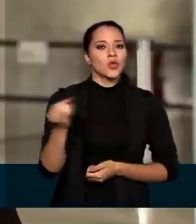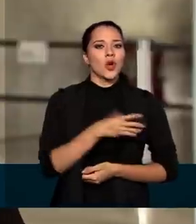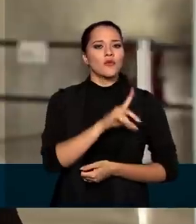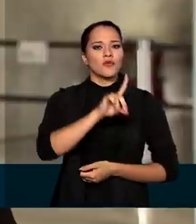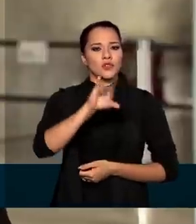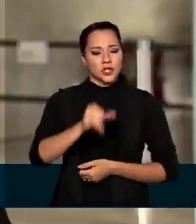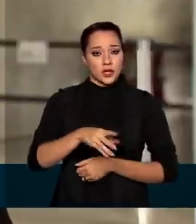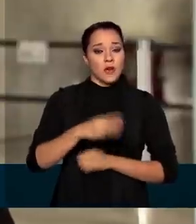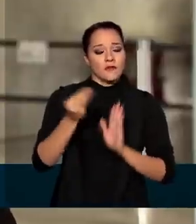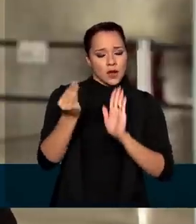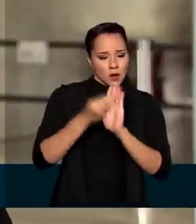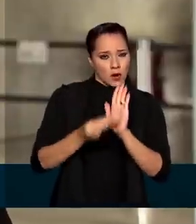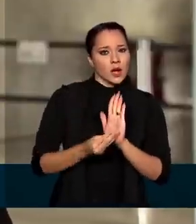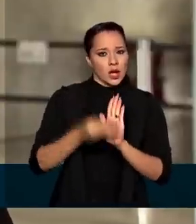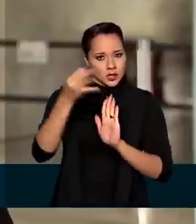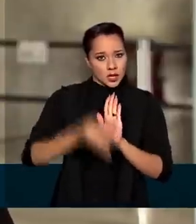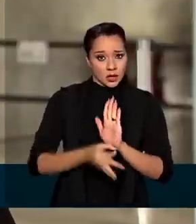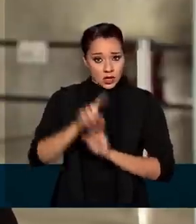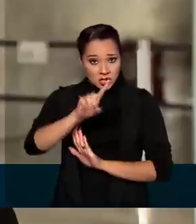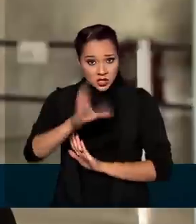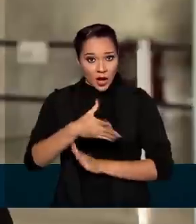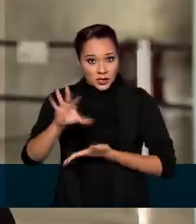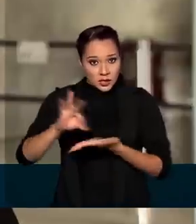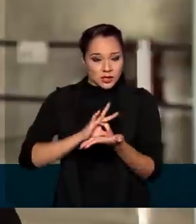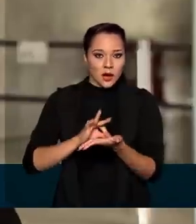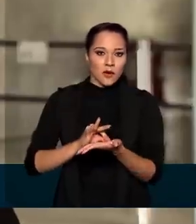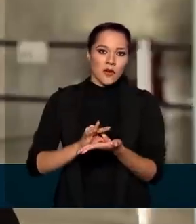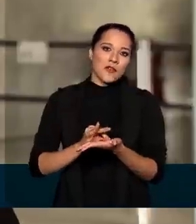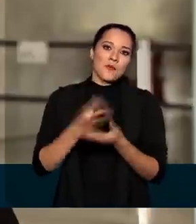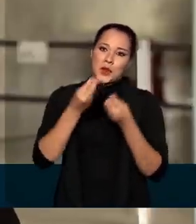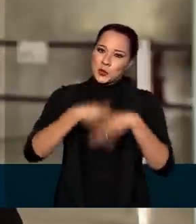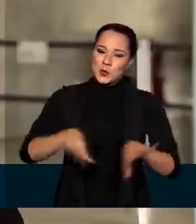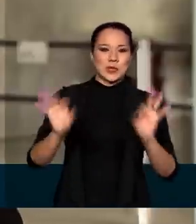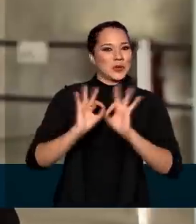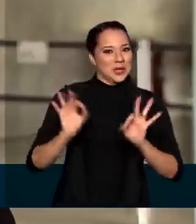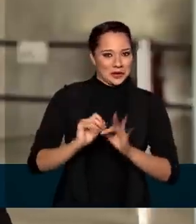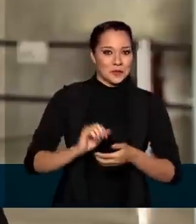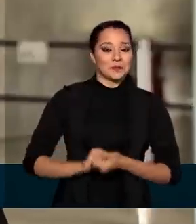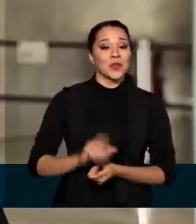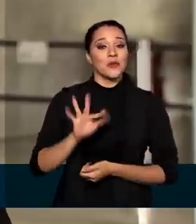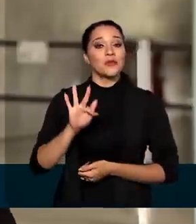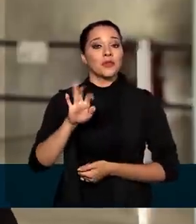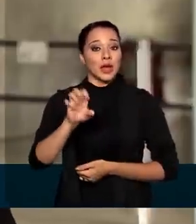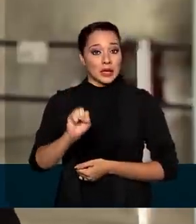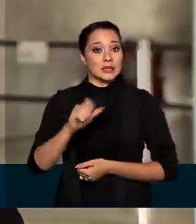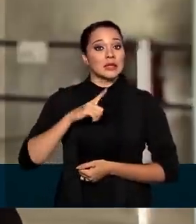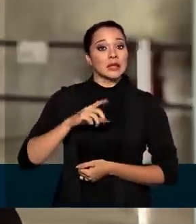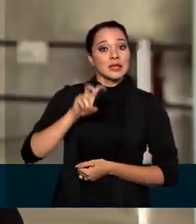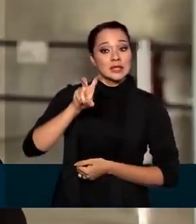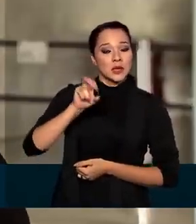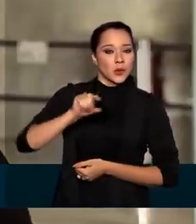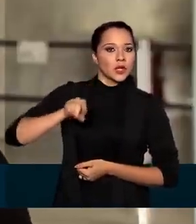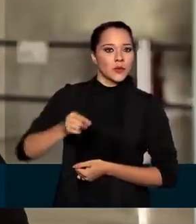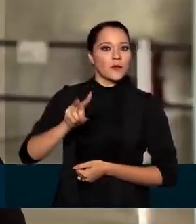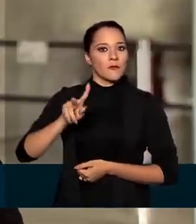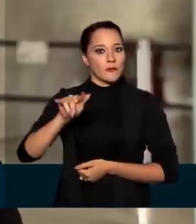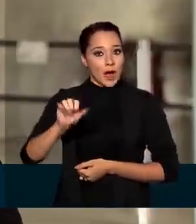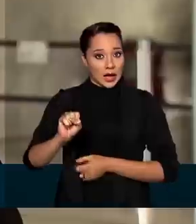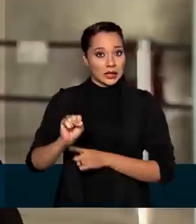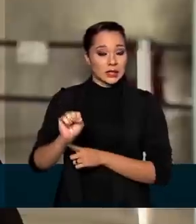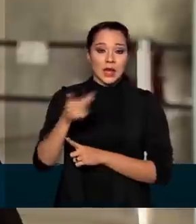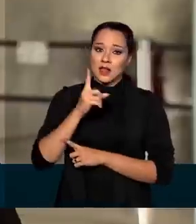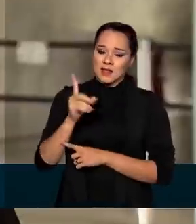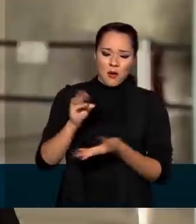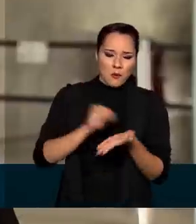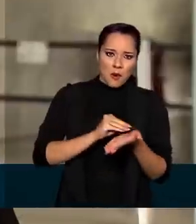ainda serão definidas. Quem já fez a inscrição não fica prejudicado. O FIES oferece 50 mil vagas que não foram